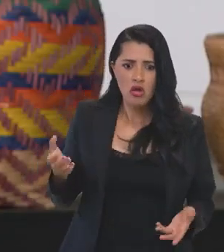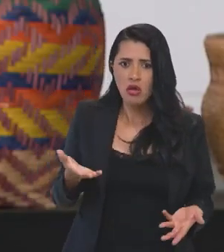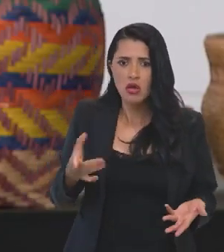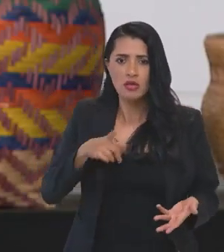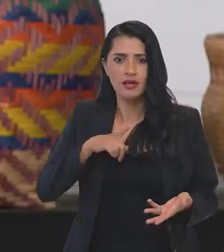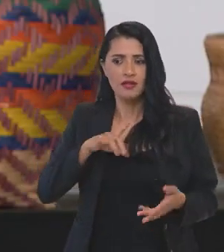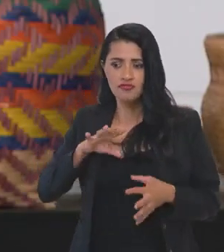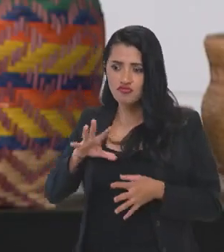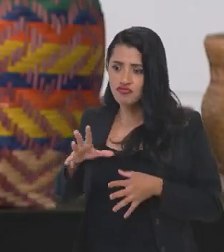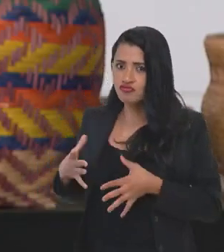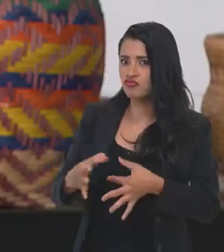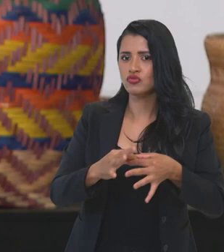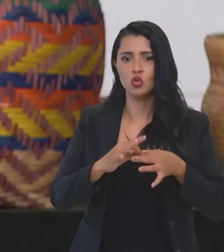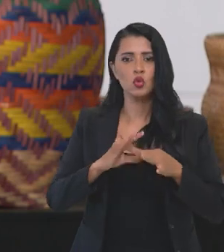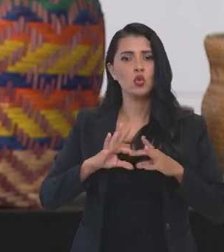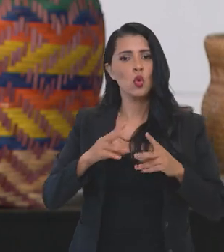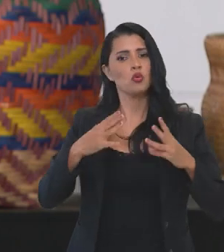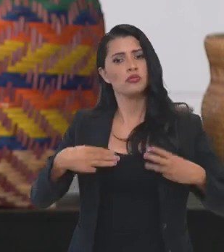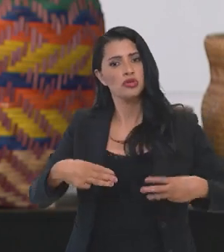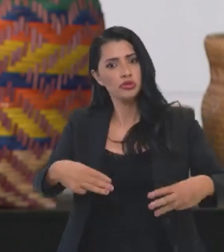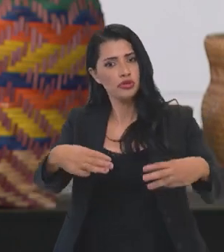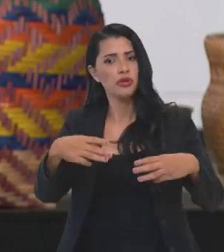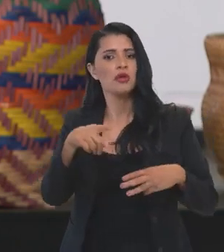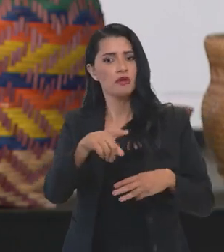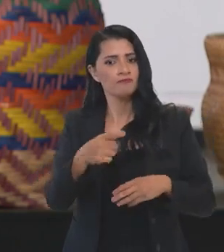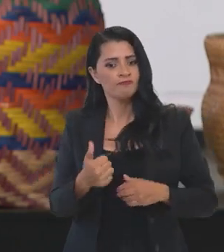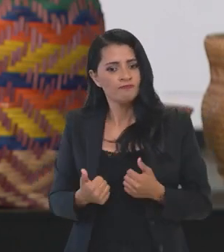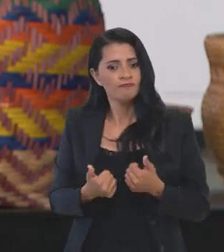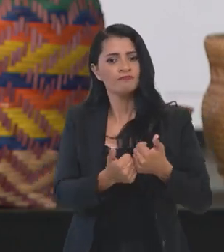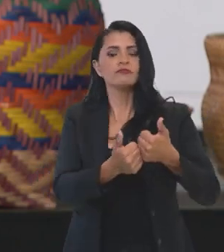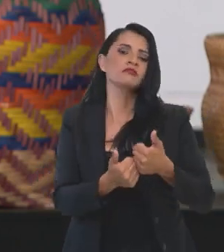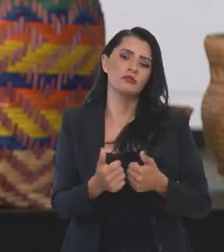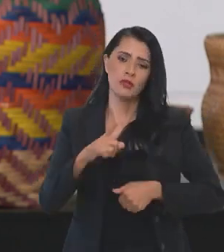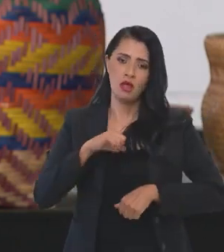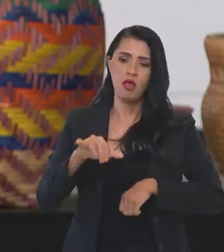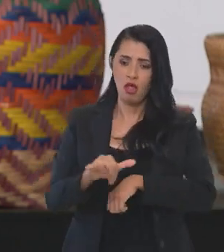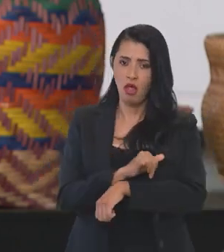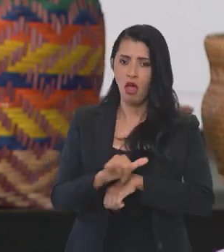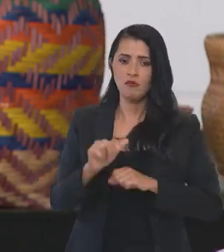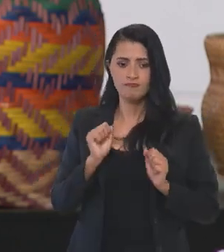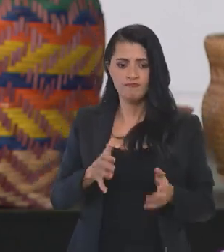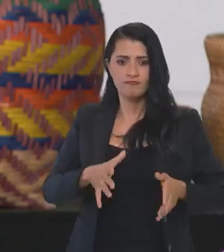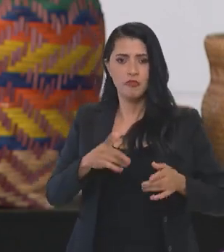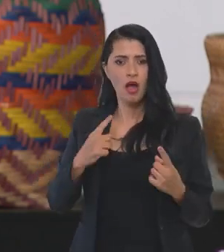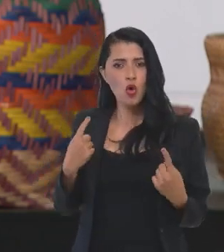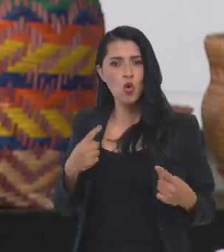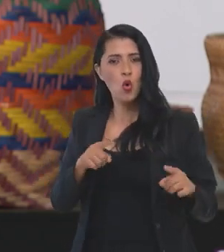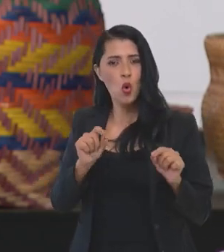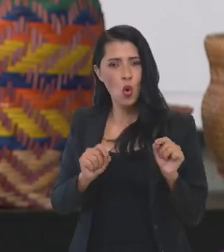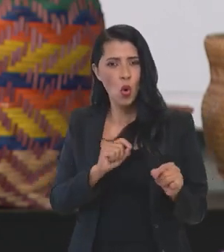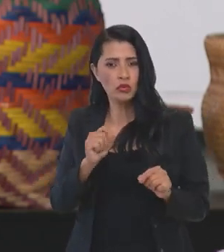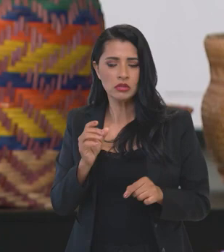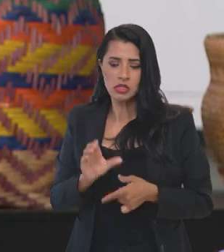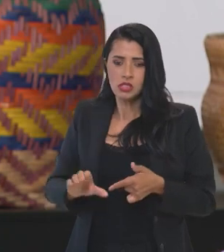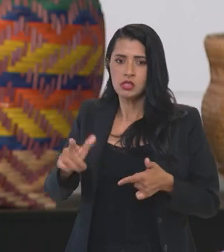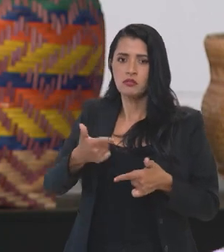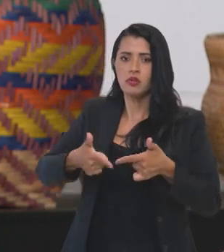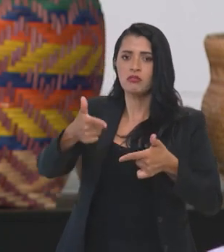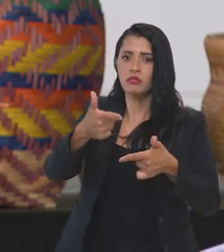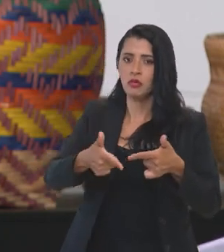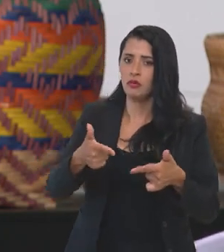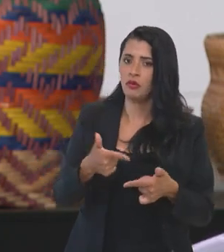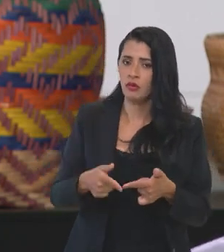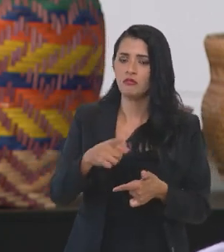e que reúne todos os ministérios que têm ações para combater essa